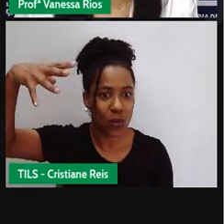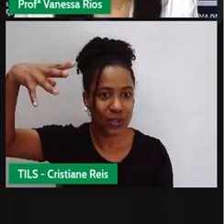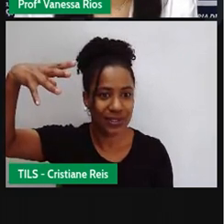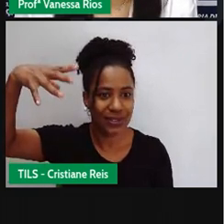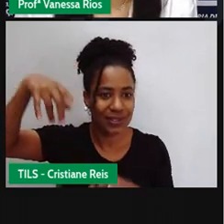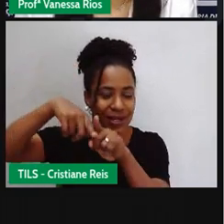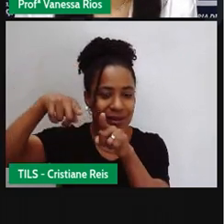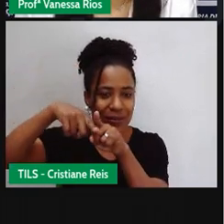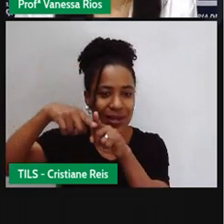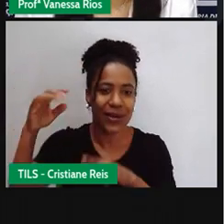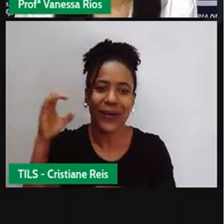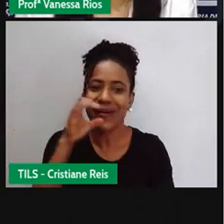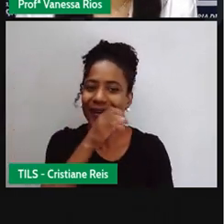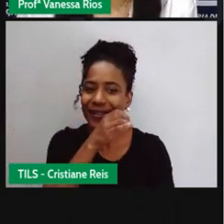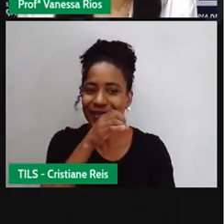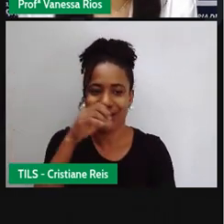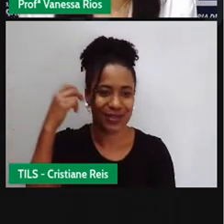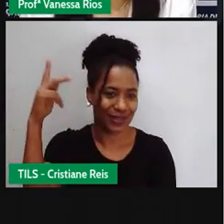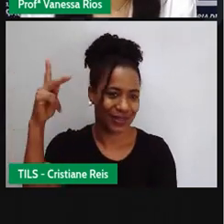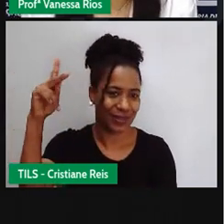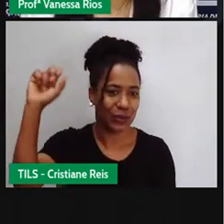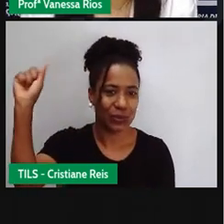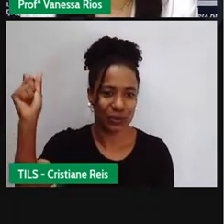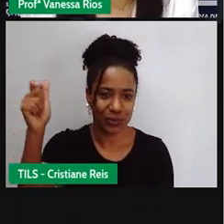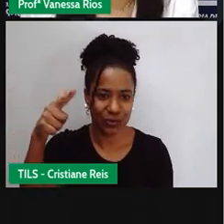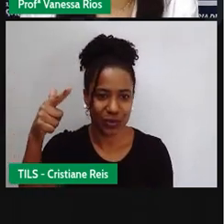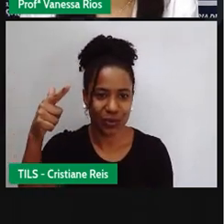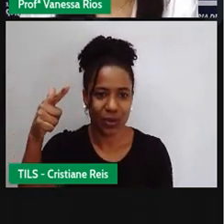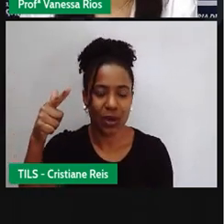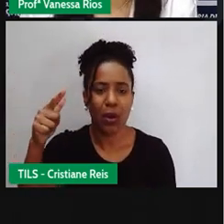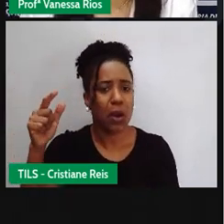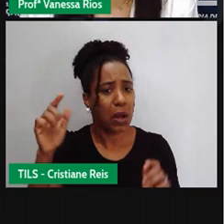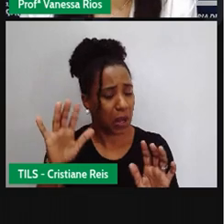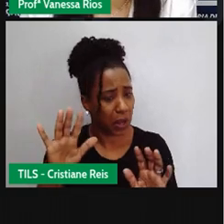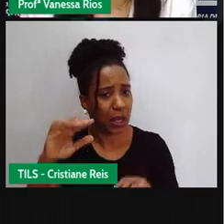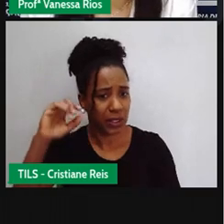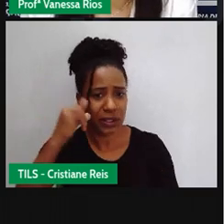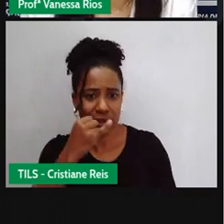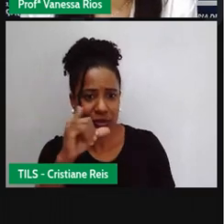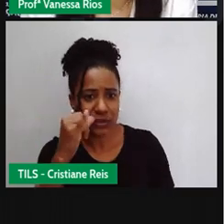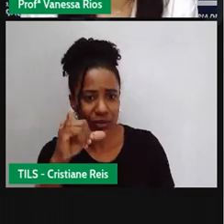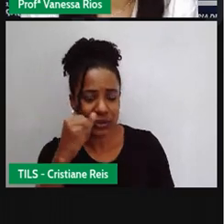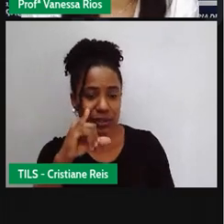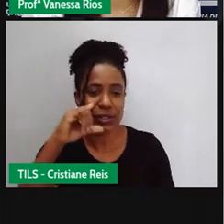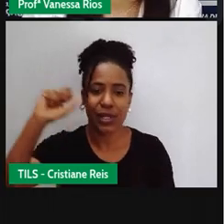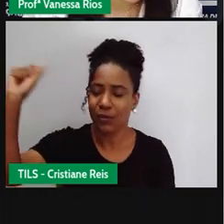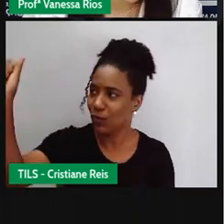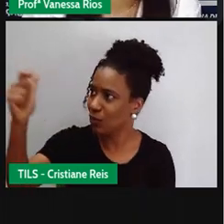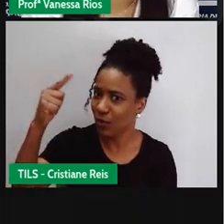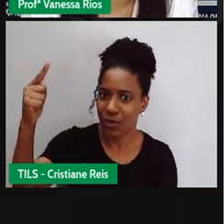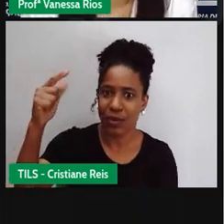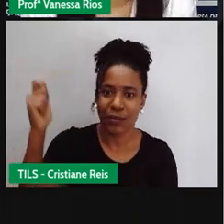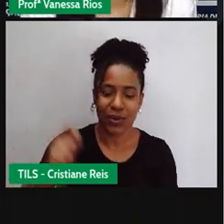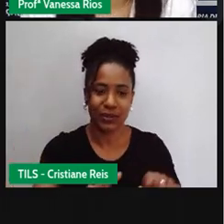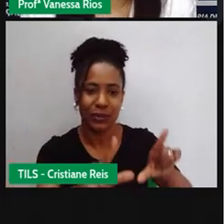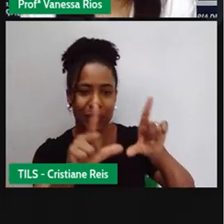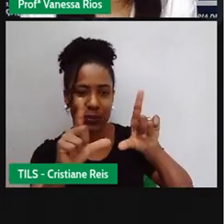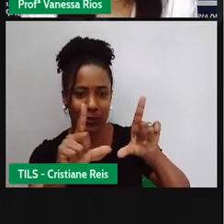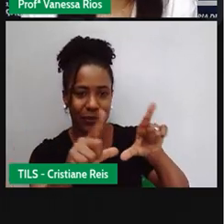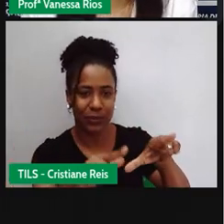sol. Essa fonte de energia, ela pode ser aproveitada de forma fotovoltaica ou